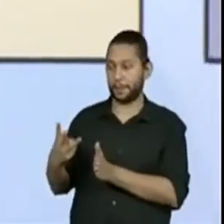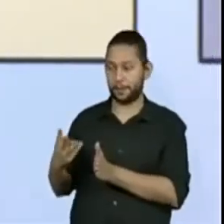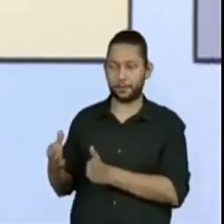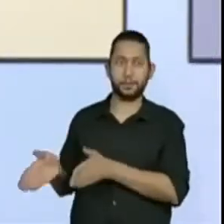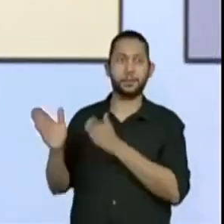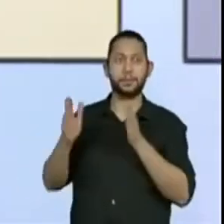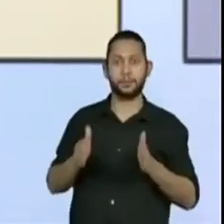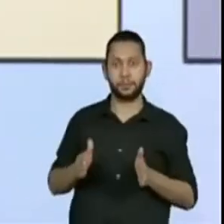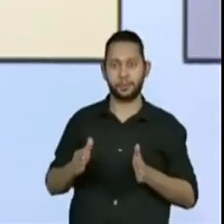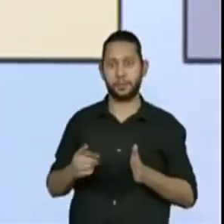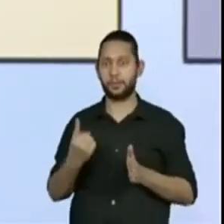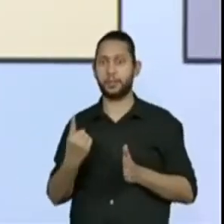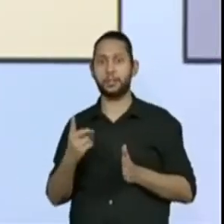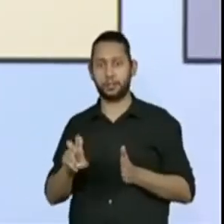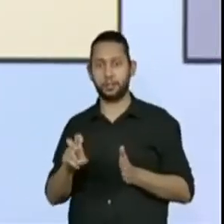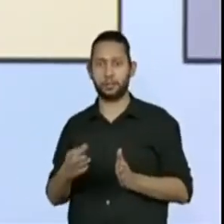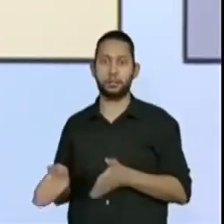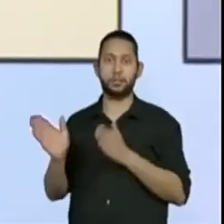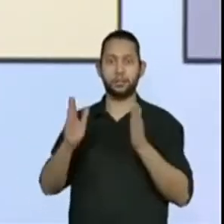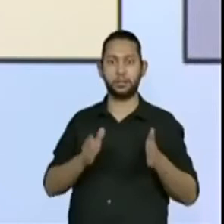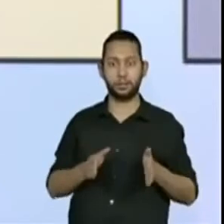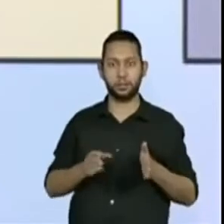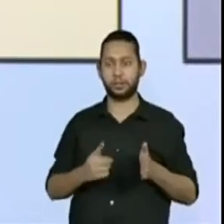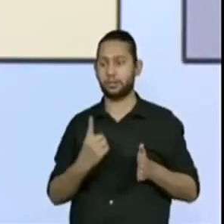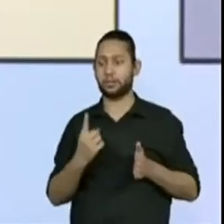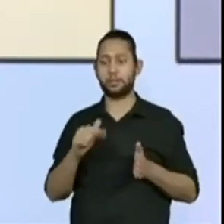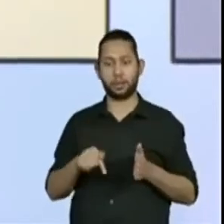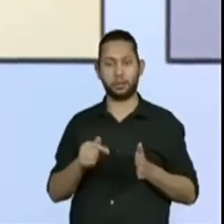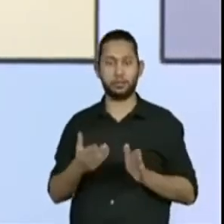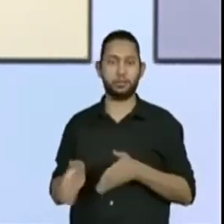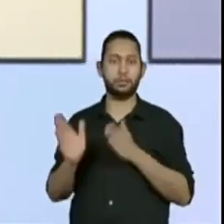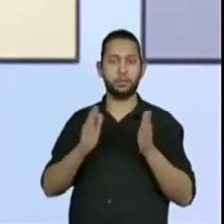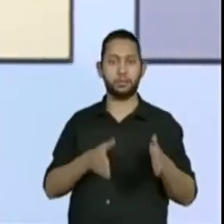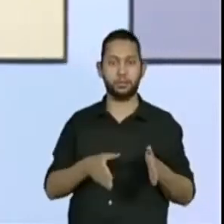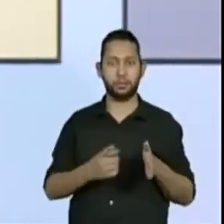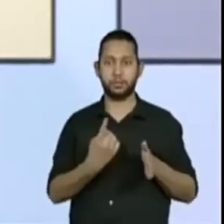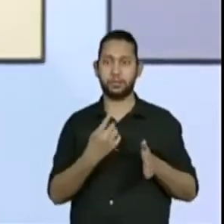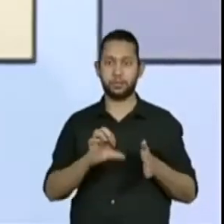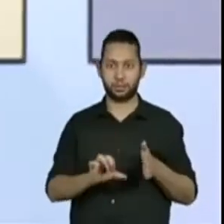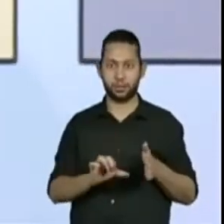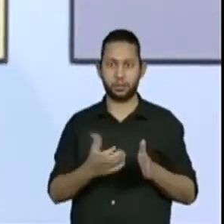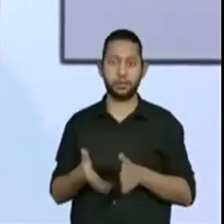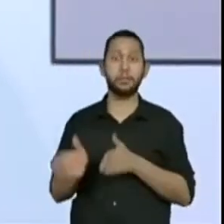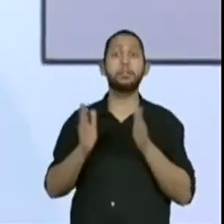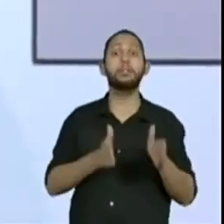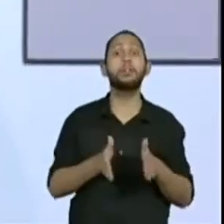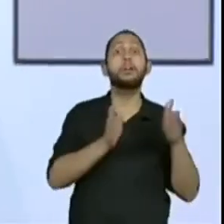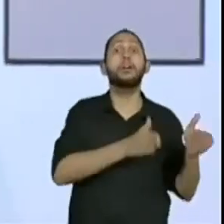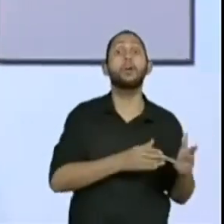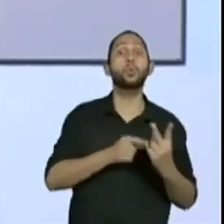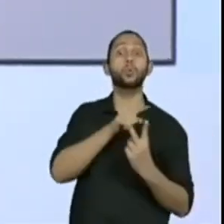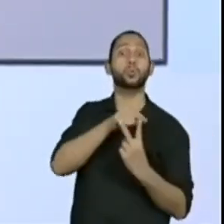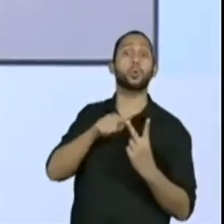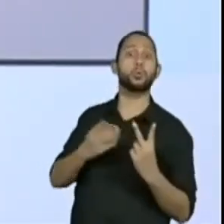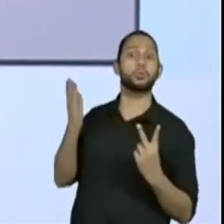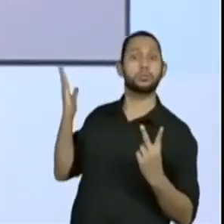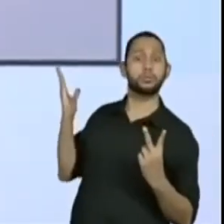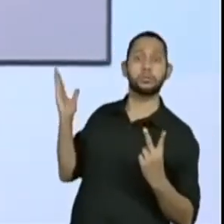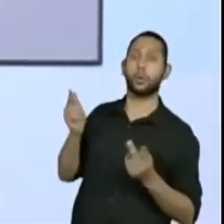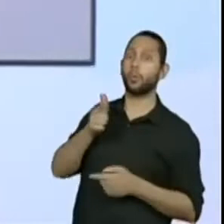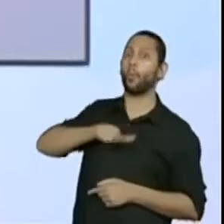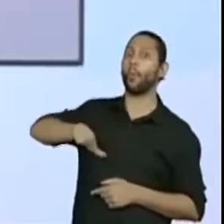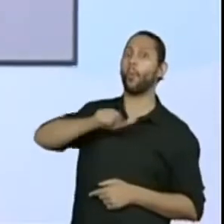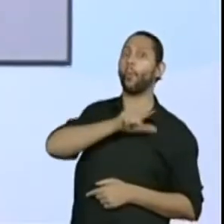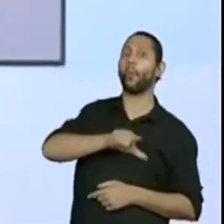dois próximos. Mostra aqui, oráculo, que os dois próximos estão vazios para mim. Isso. Muito bem.